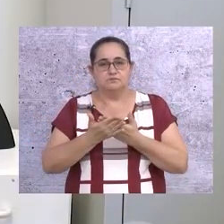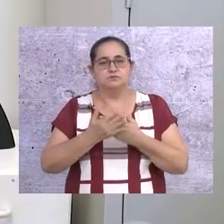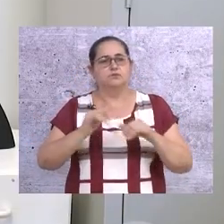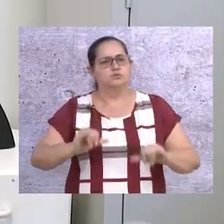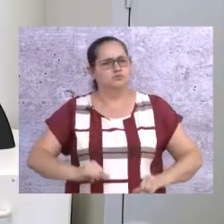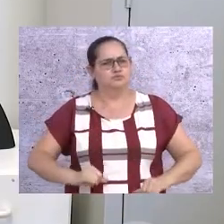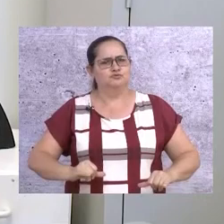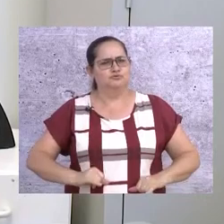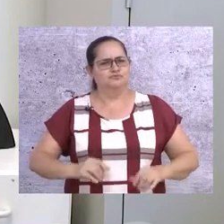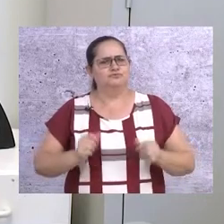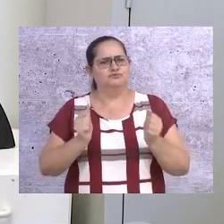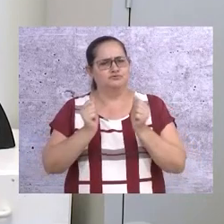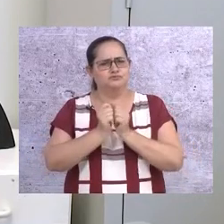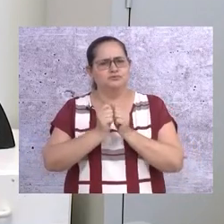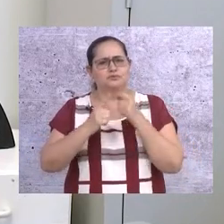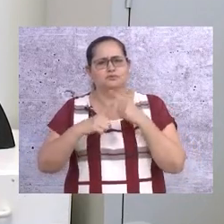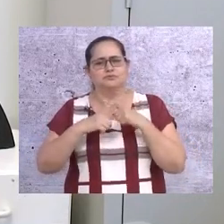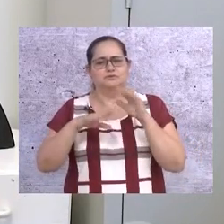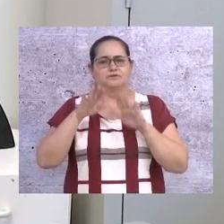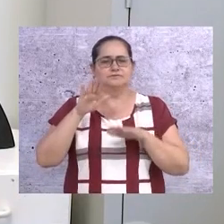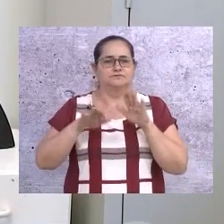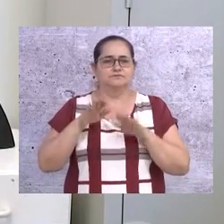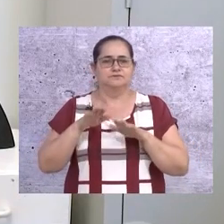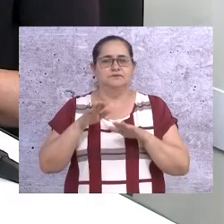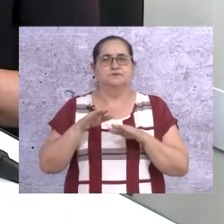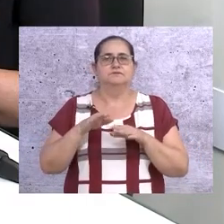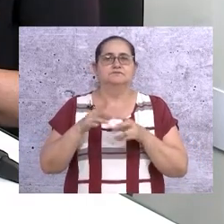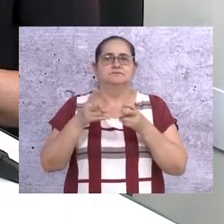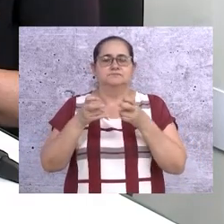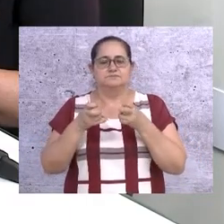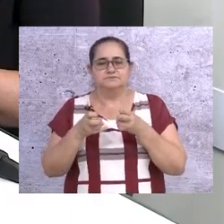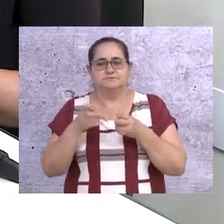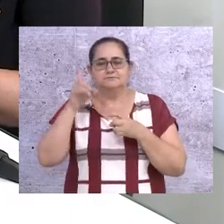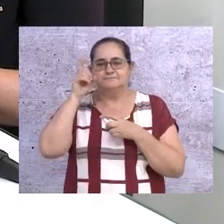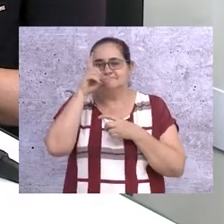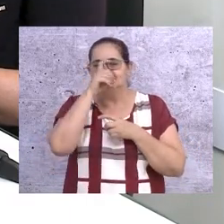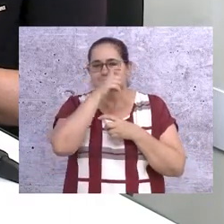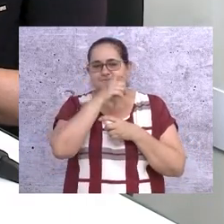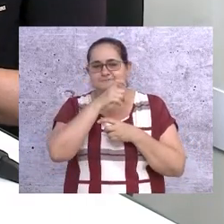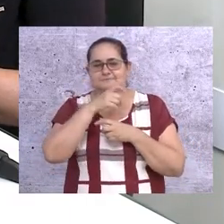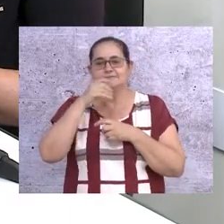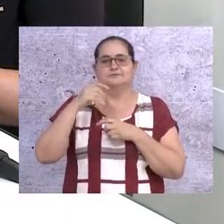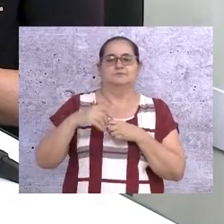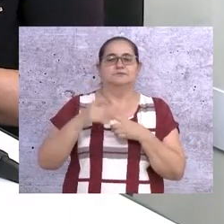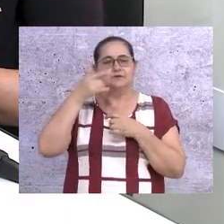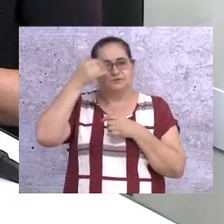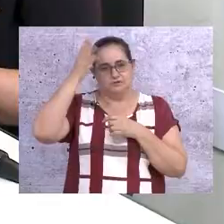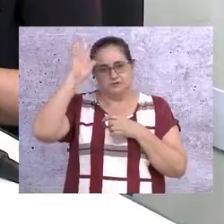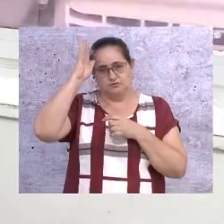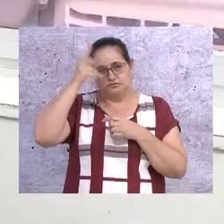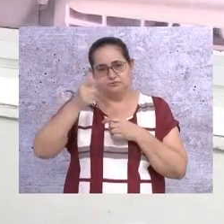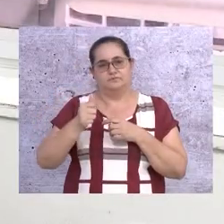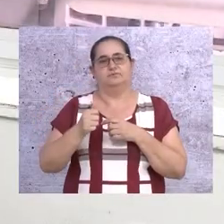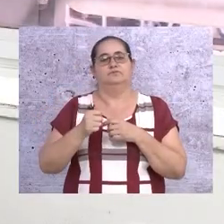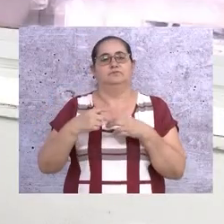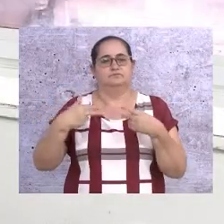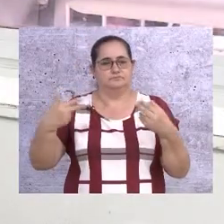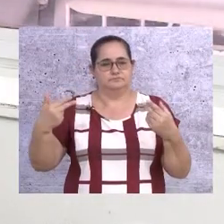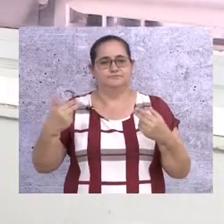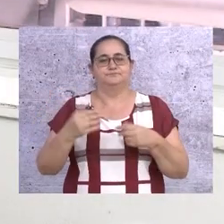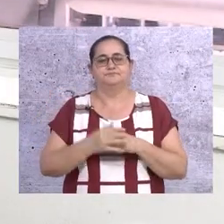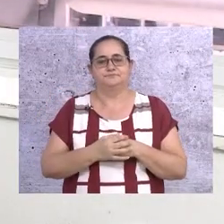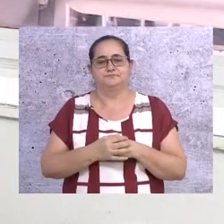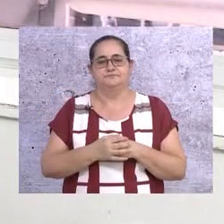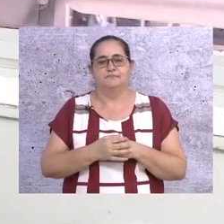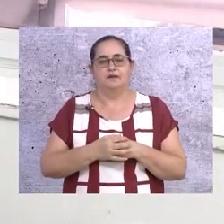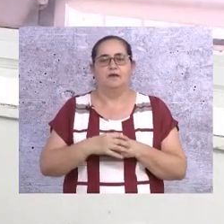junto com os surdos, que muitas vezes vem nela a única forma para tentar resolver essas questões. E aí eles vêm